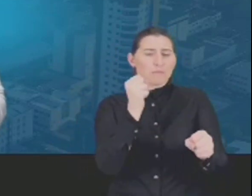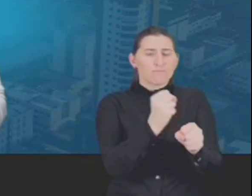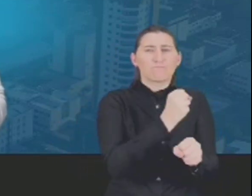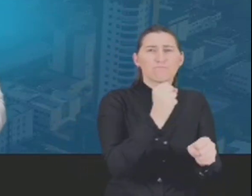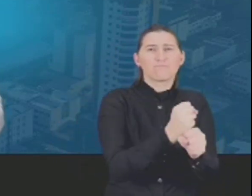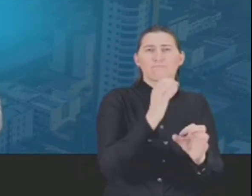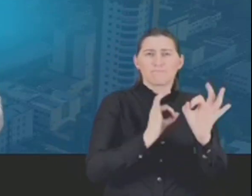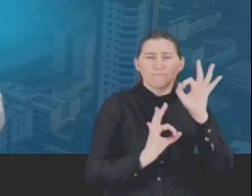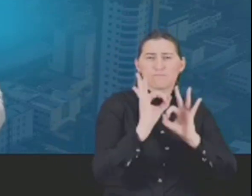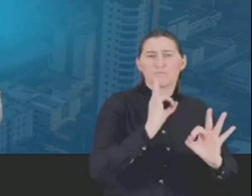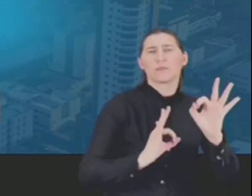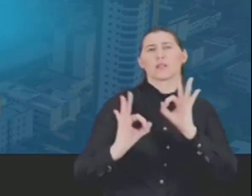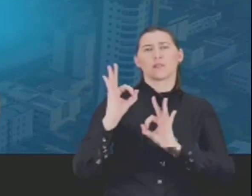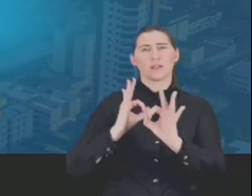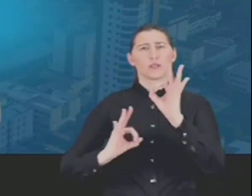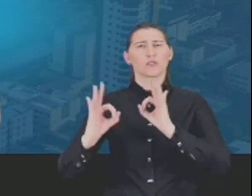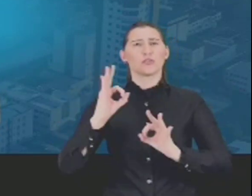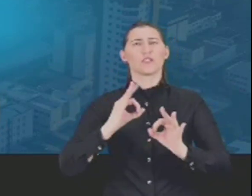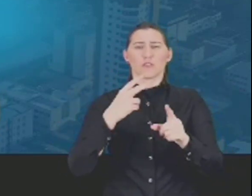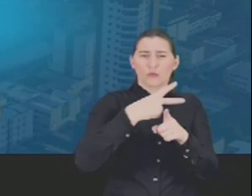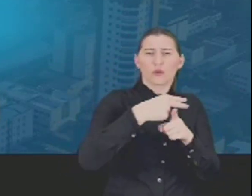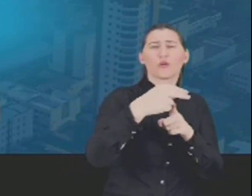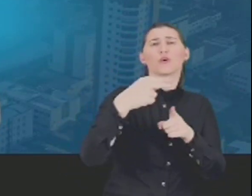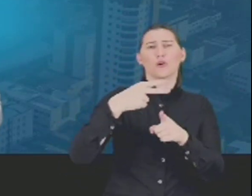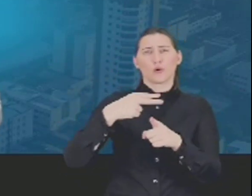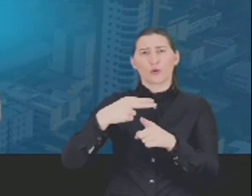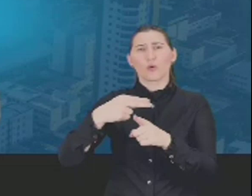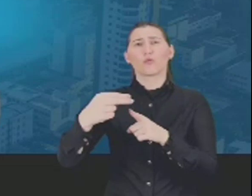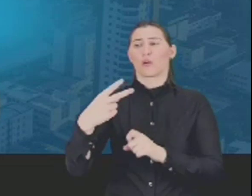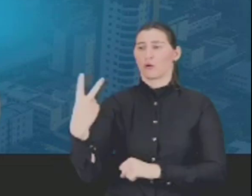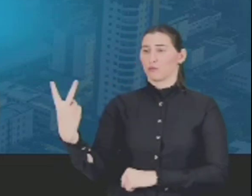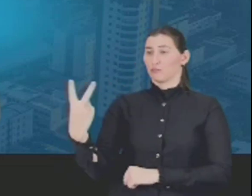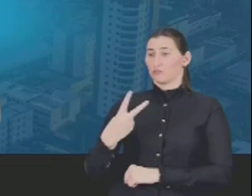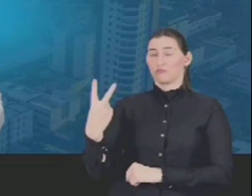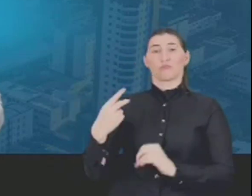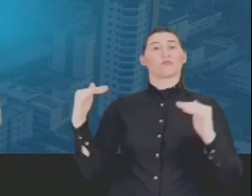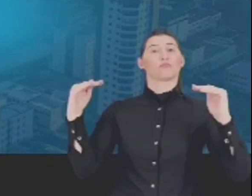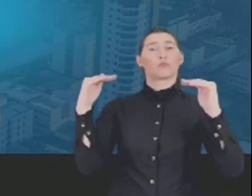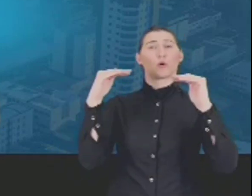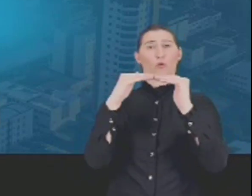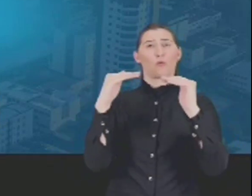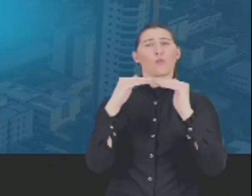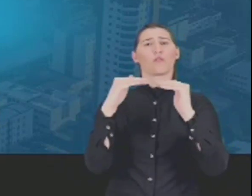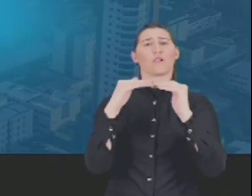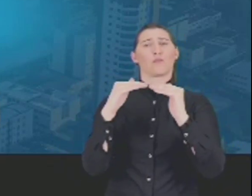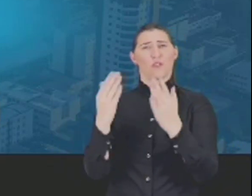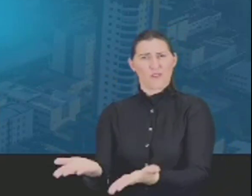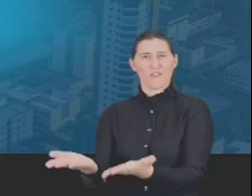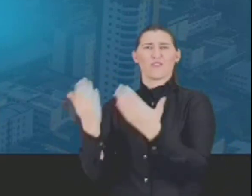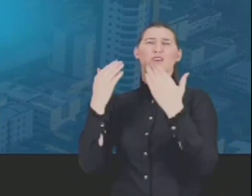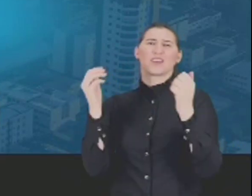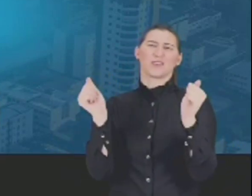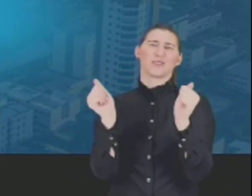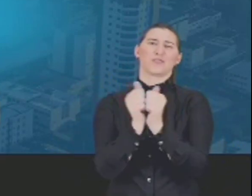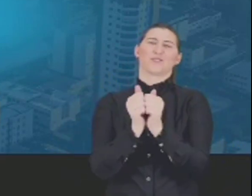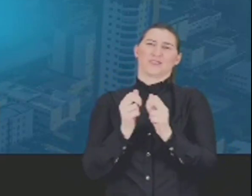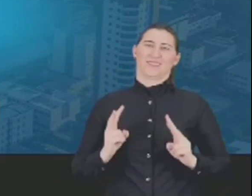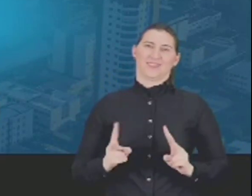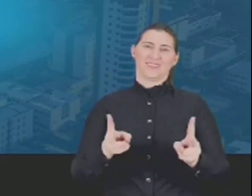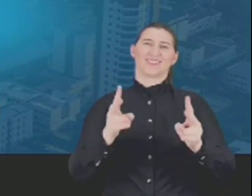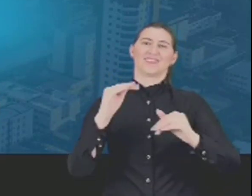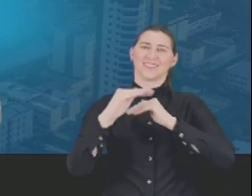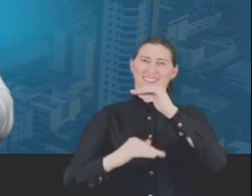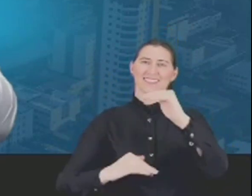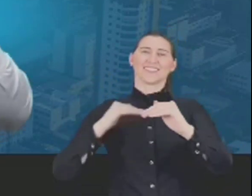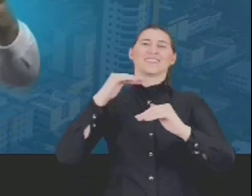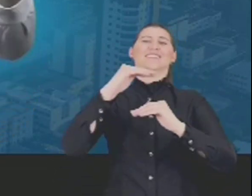vamos seguir planejando, construindo, realizando. É essa a visão que eu e o Bonete temos. Então venha junto, porque